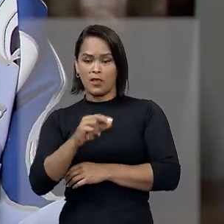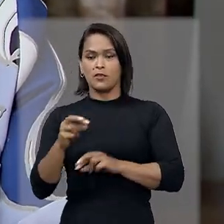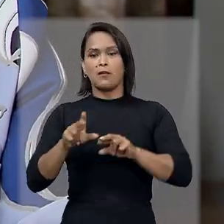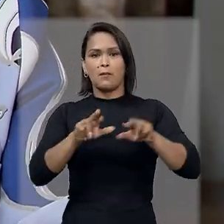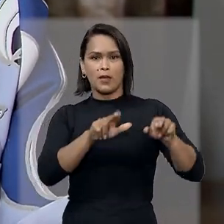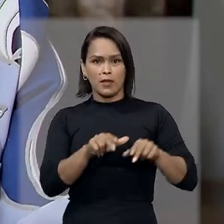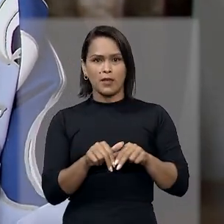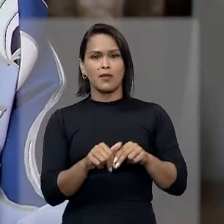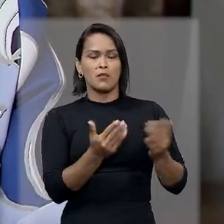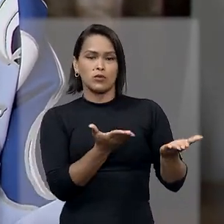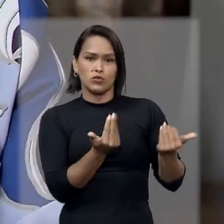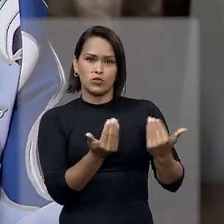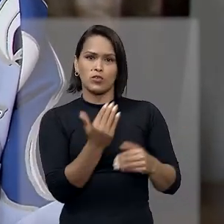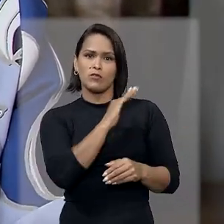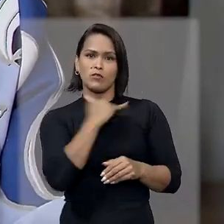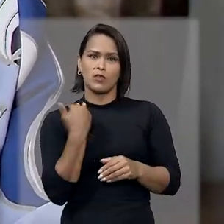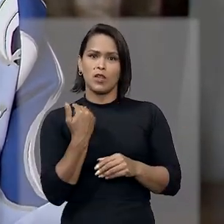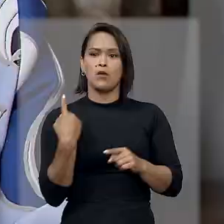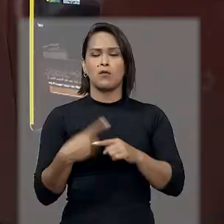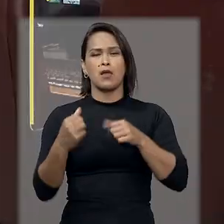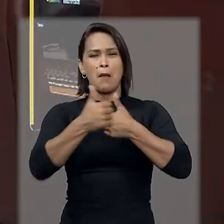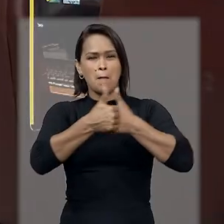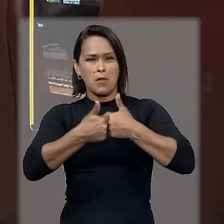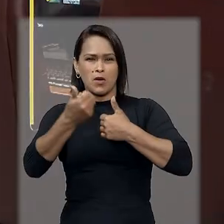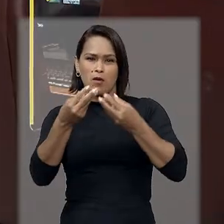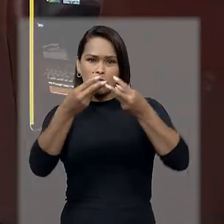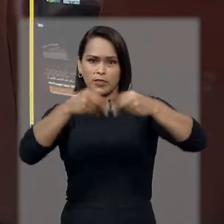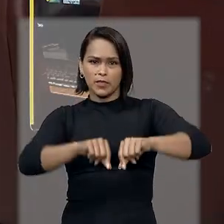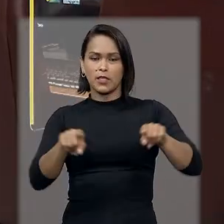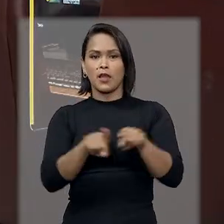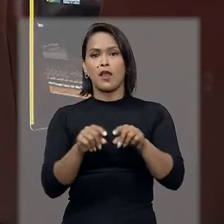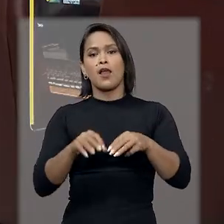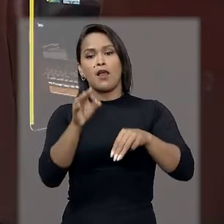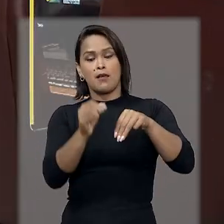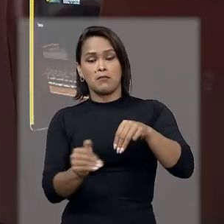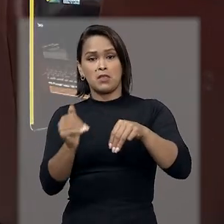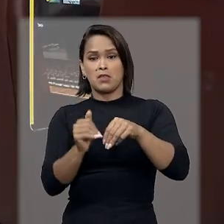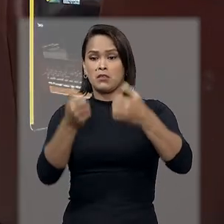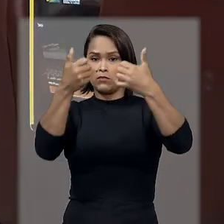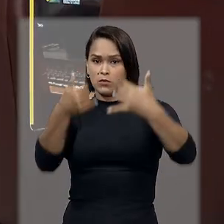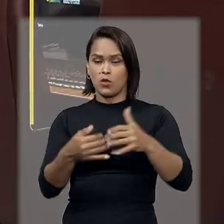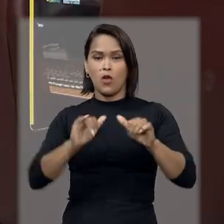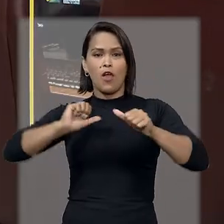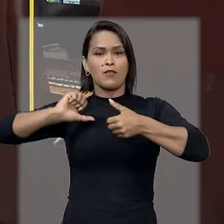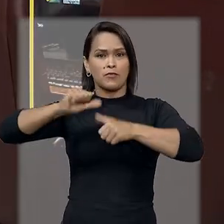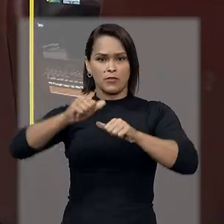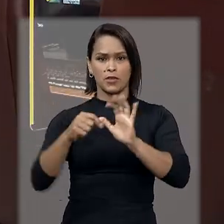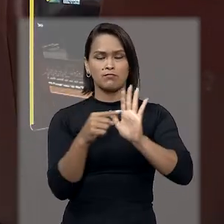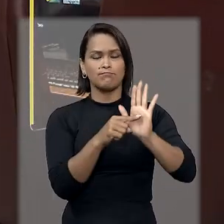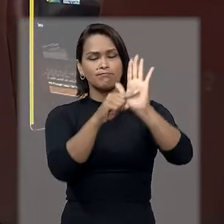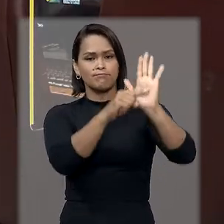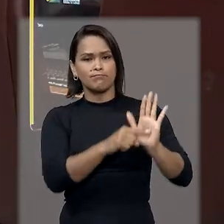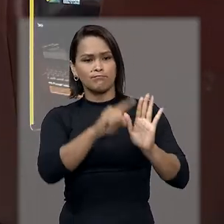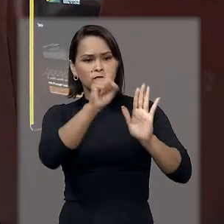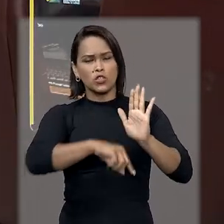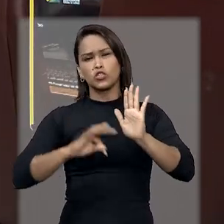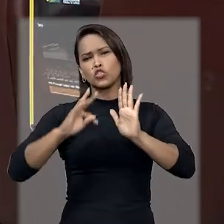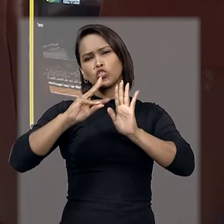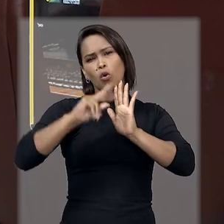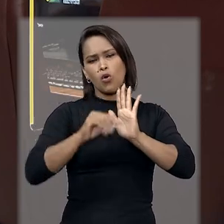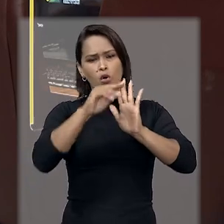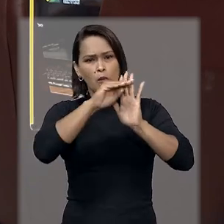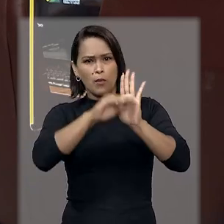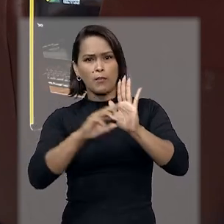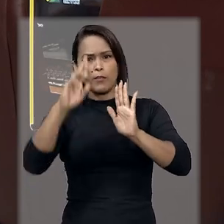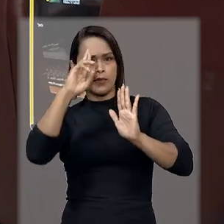irmã do rapaz morto a título de danos morais. A ministra Suzete avaliou que ficou demonstrado os requisitos para